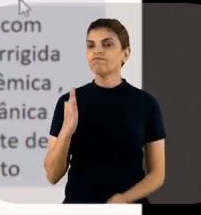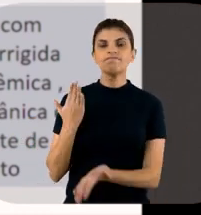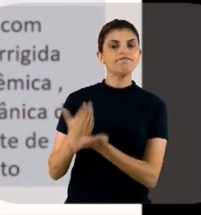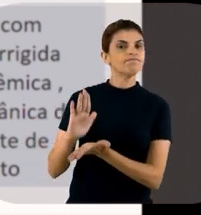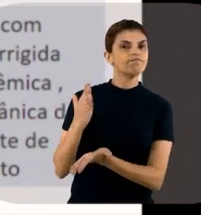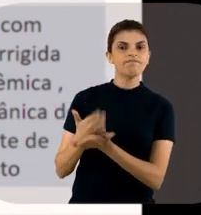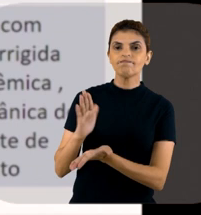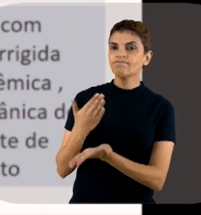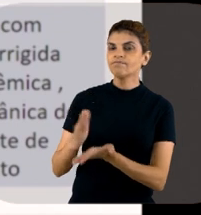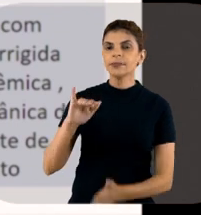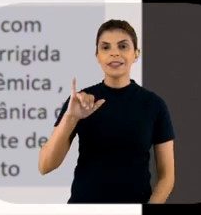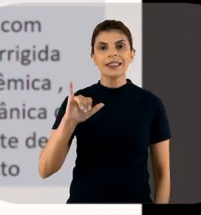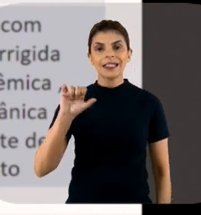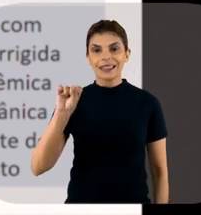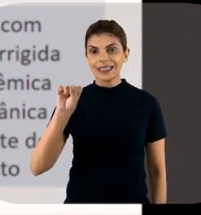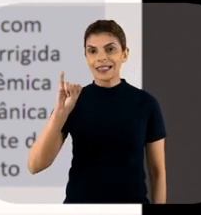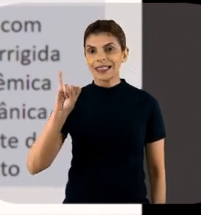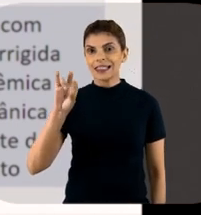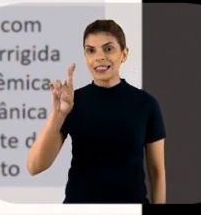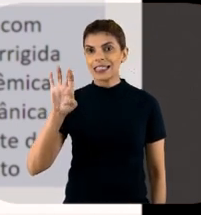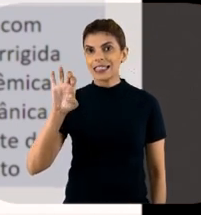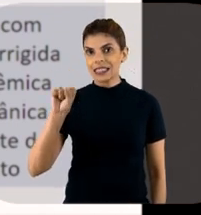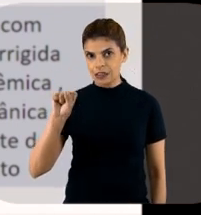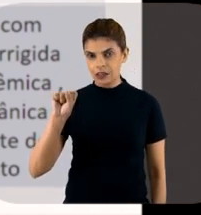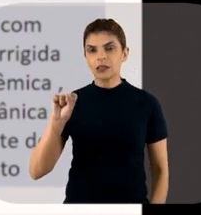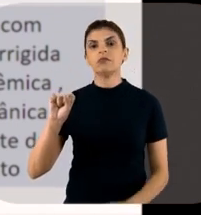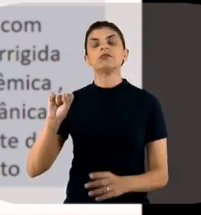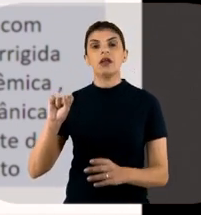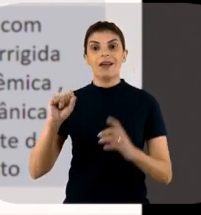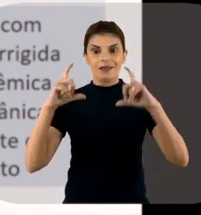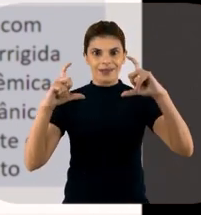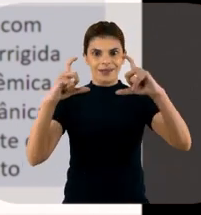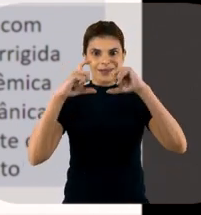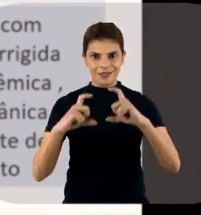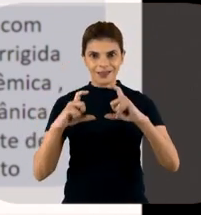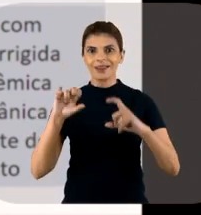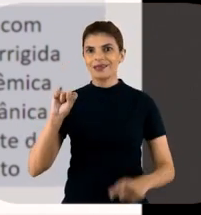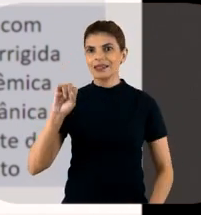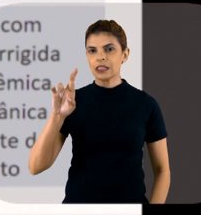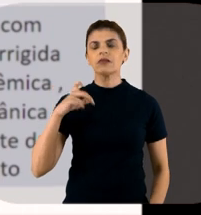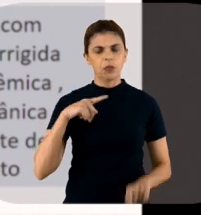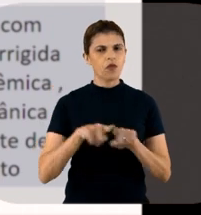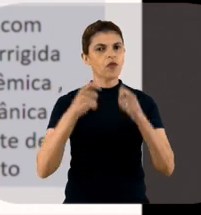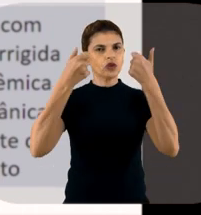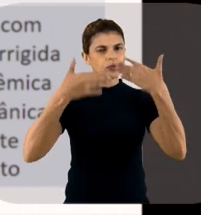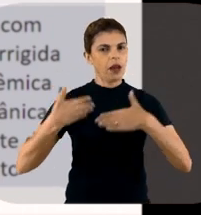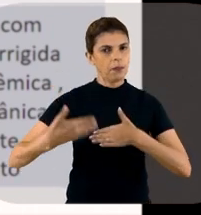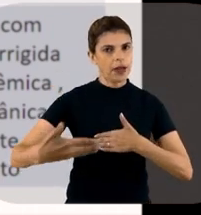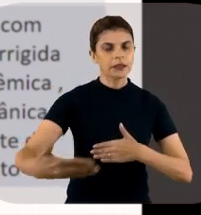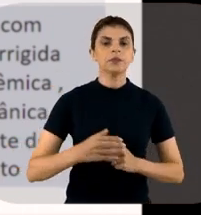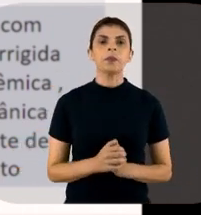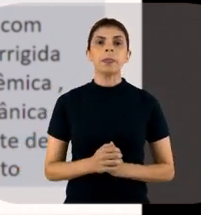independente da SIRS. Aqui eu também, mais tarde, vou abordar como é que a gente tratou essa